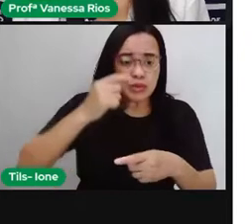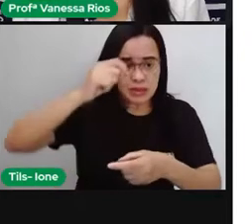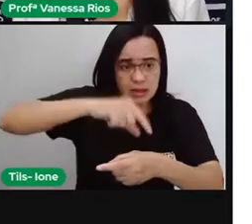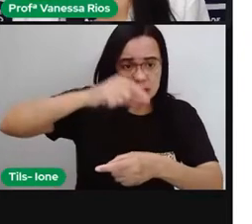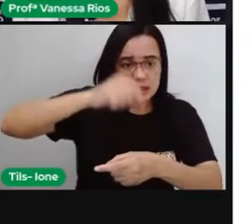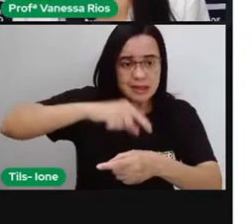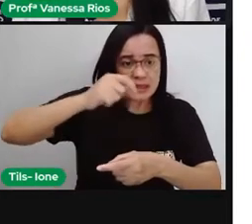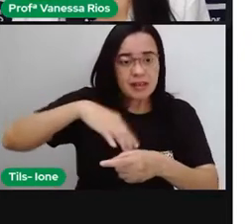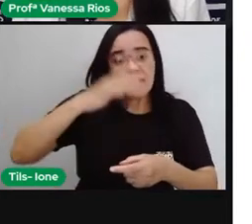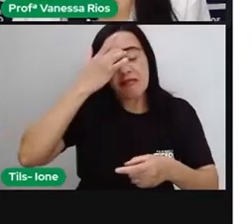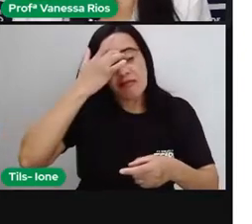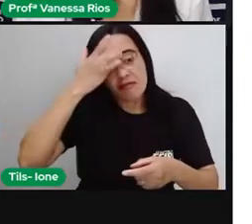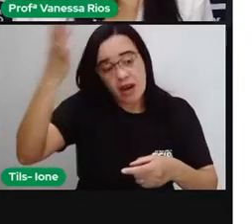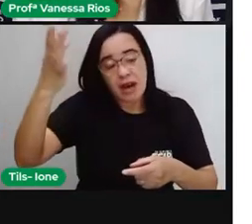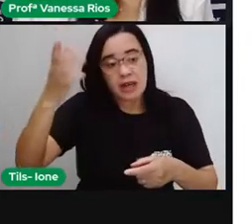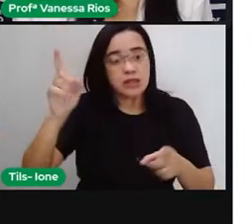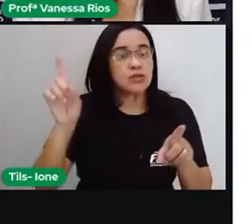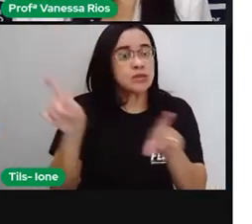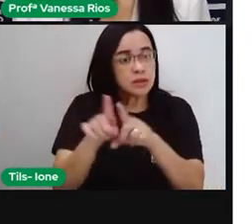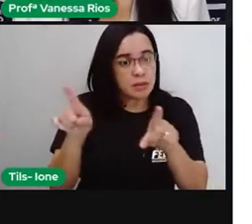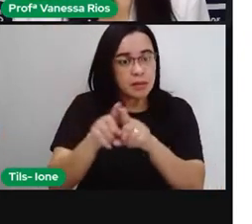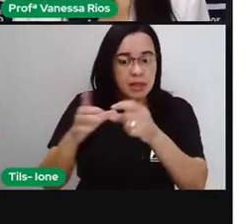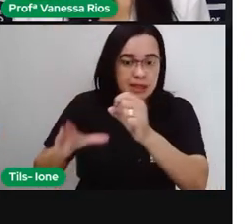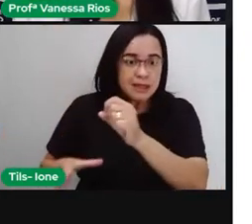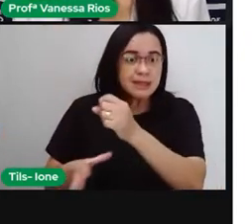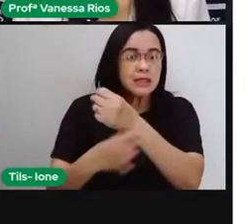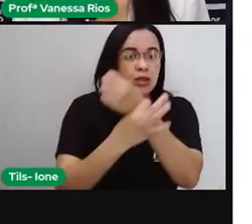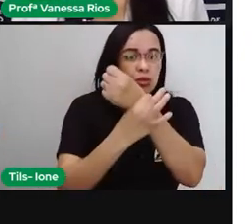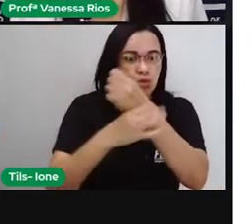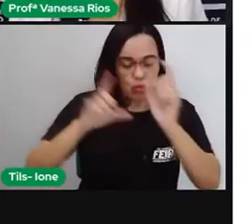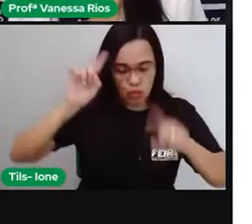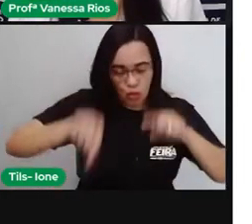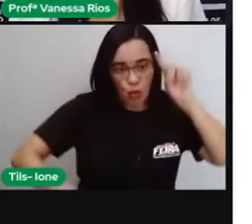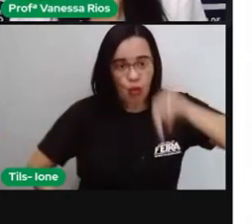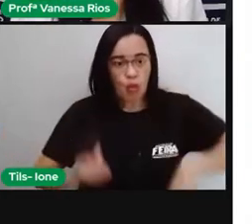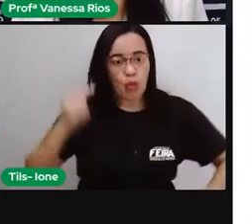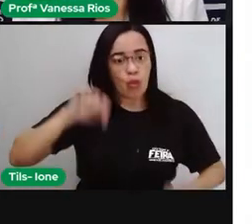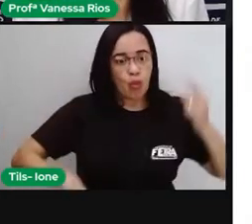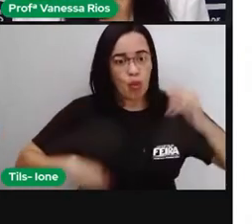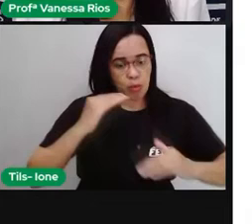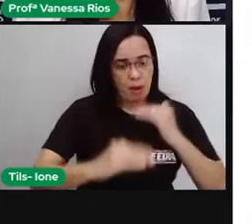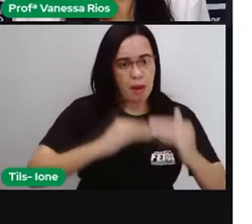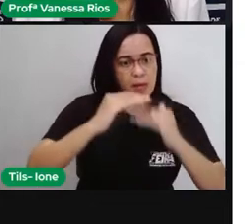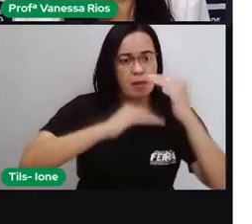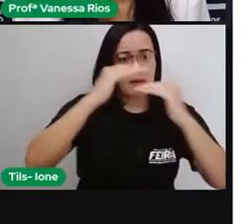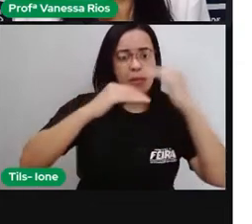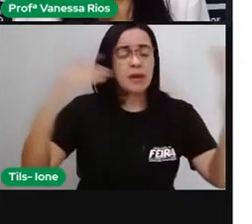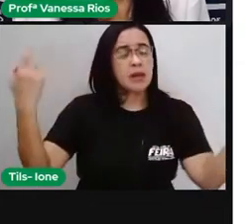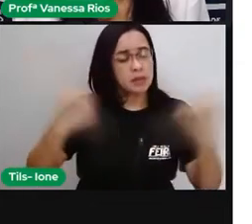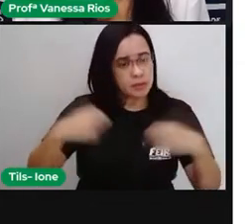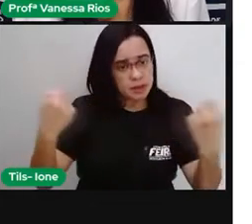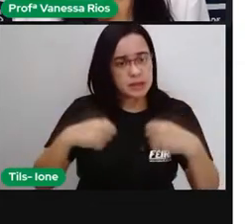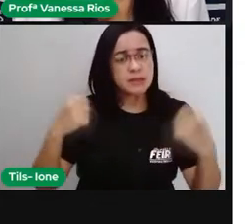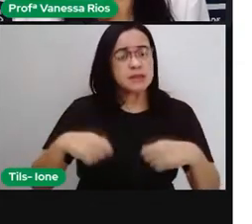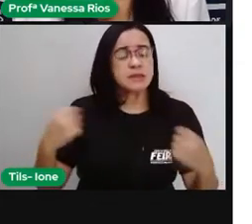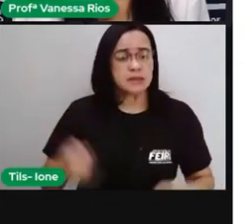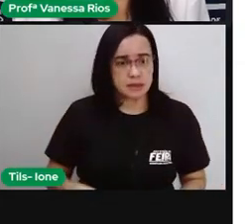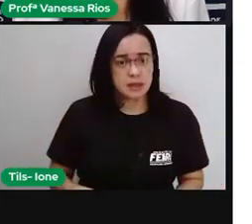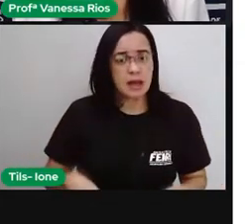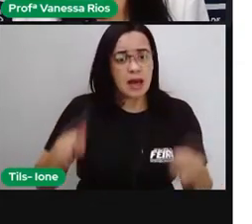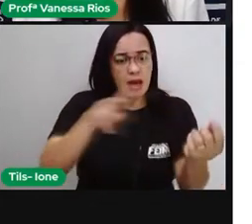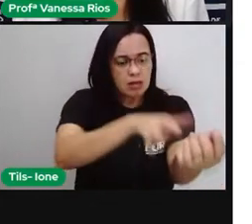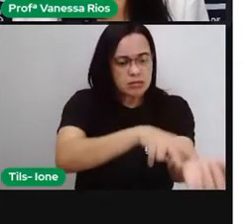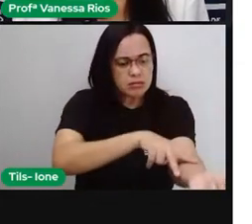segura, né? Para que o nosso corpo faça todo o processo necessário. As veias, elas